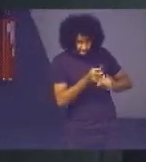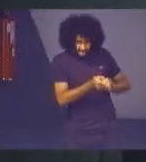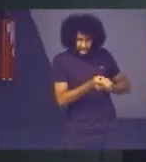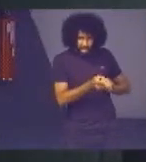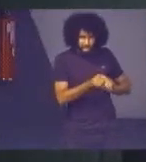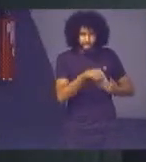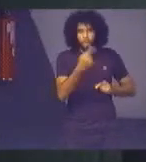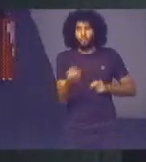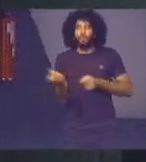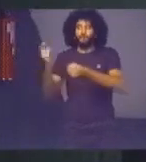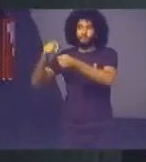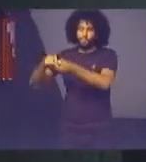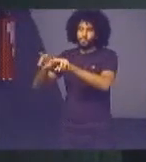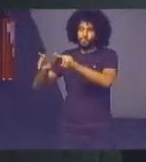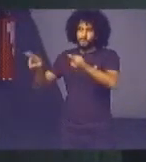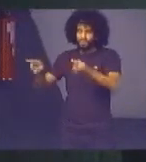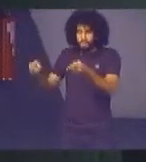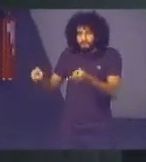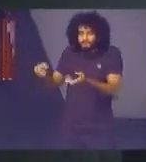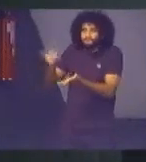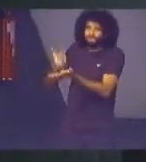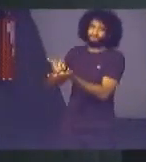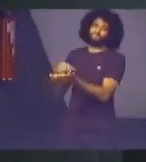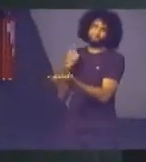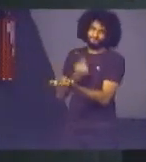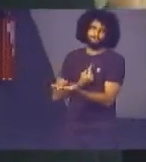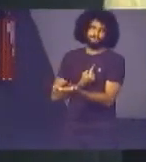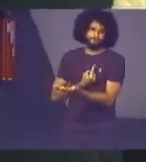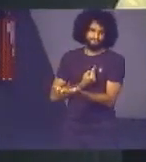isso é a nossa realidade isso eu estou junto